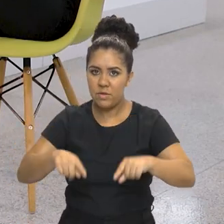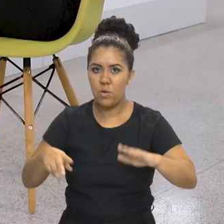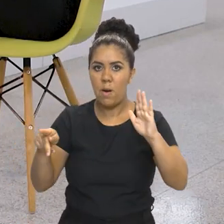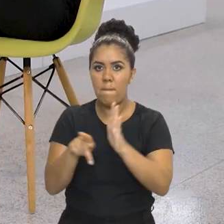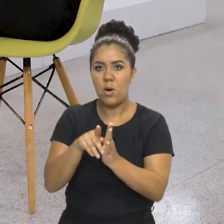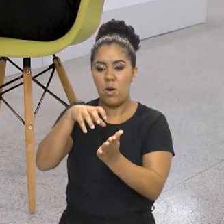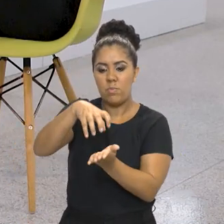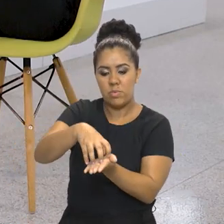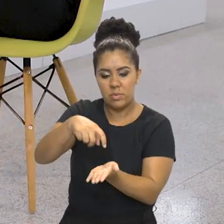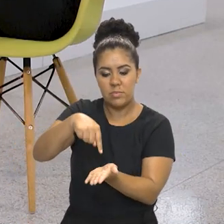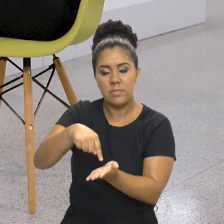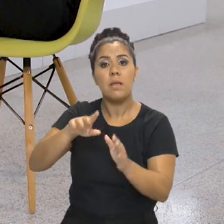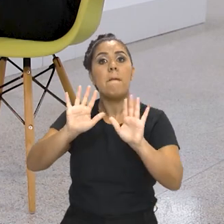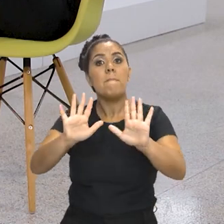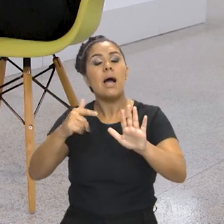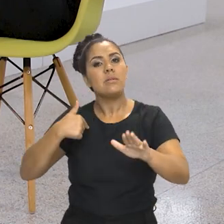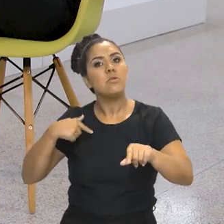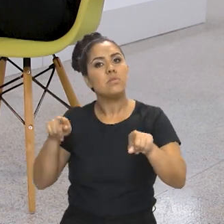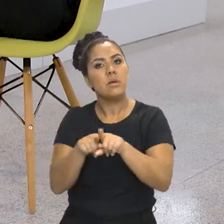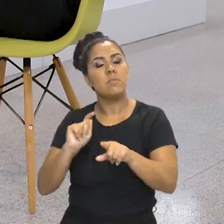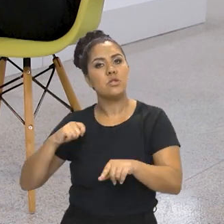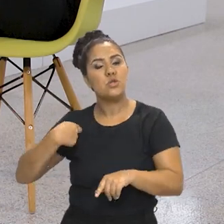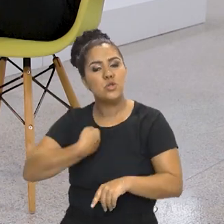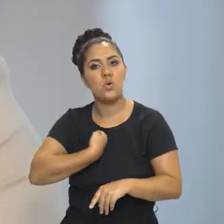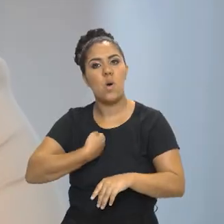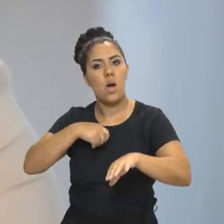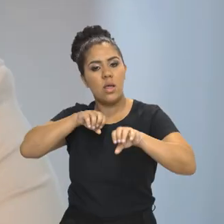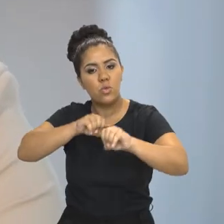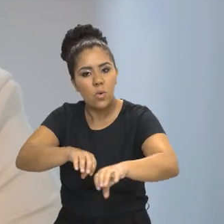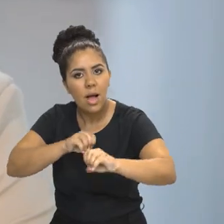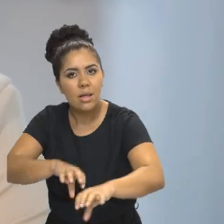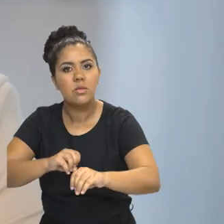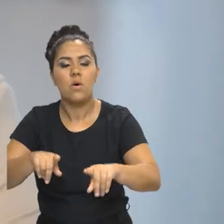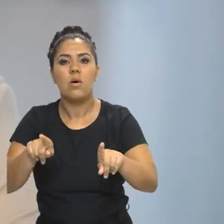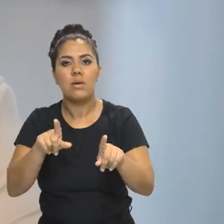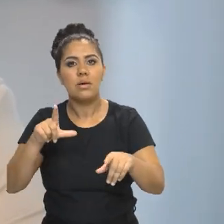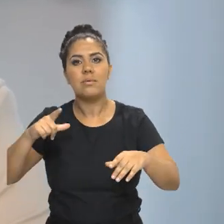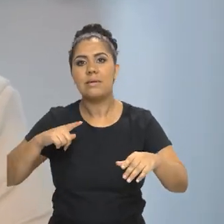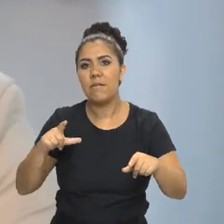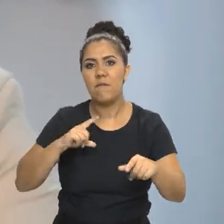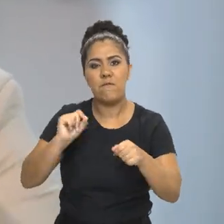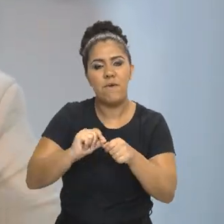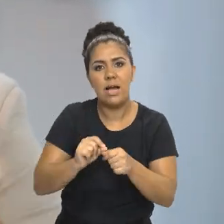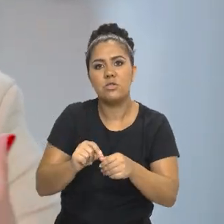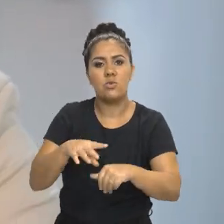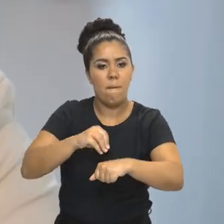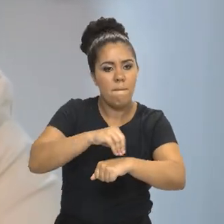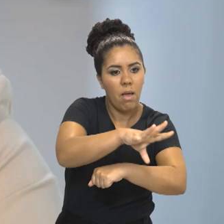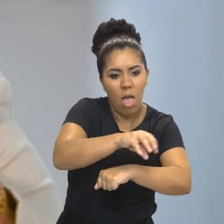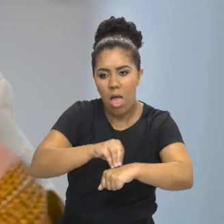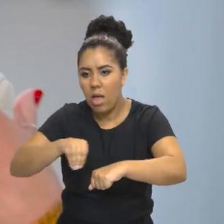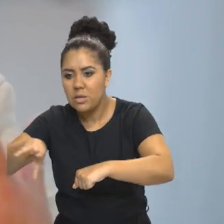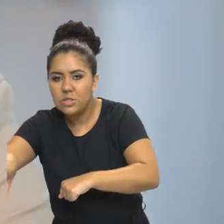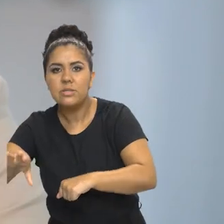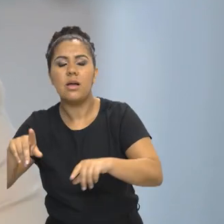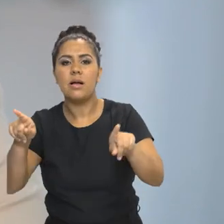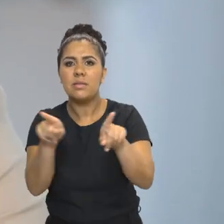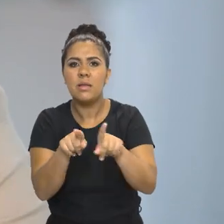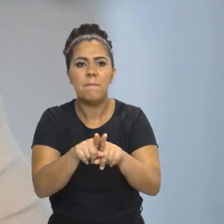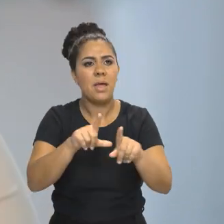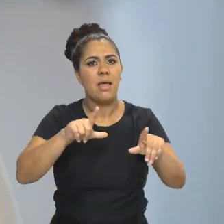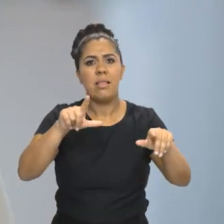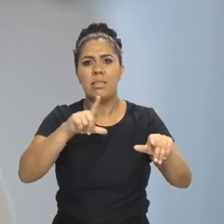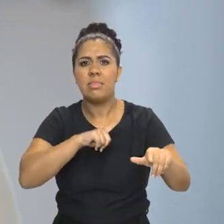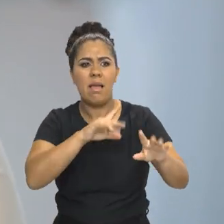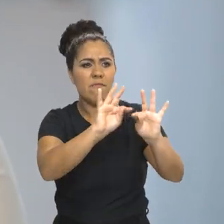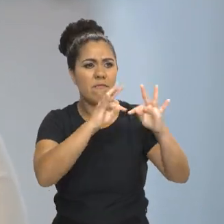mas eu sou educadora. Eu trabalho com mediação, recebendo grupos diversos de escolas, famílias,